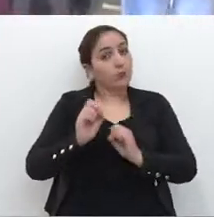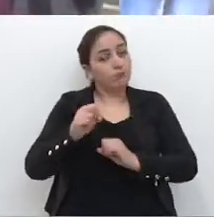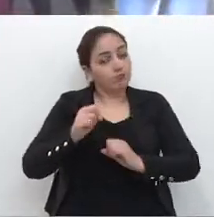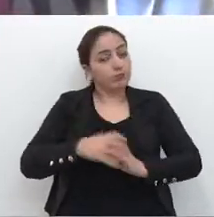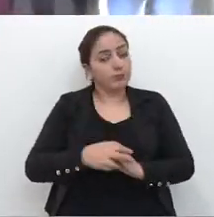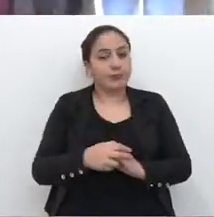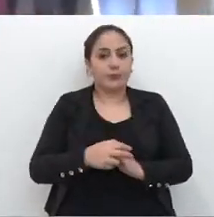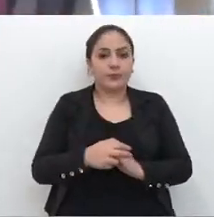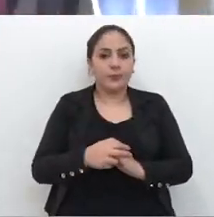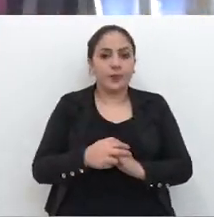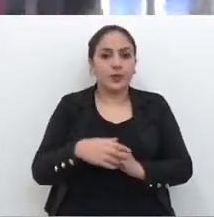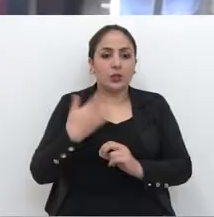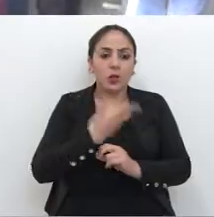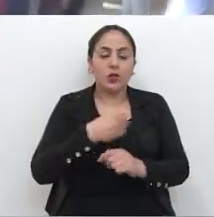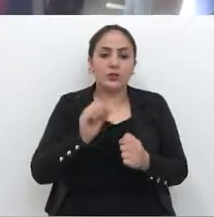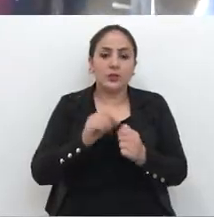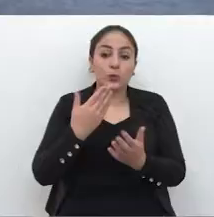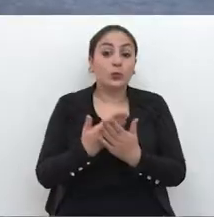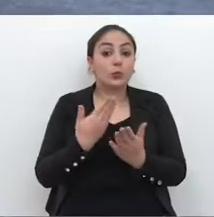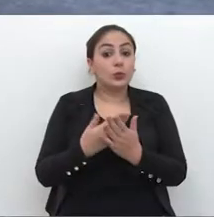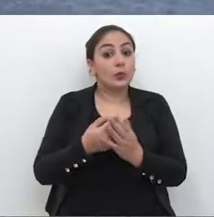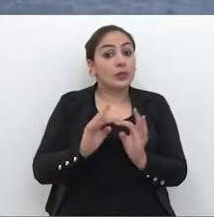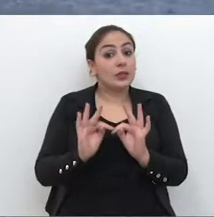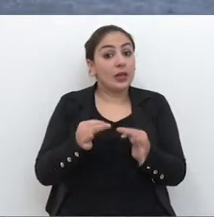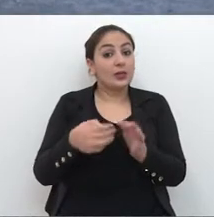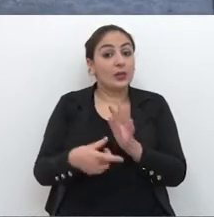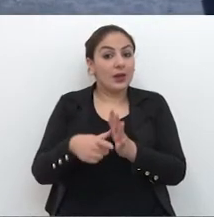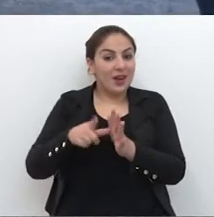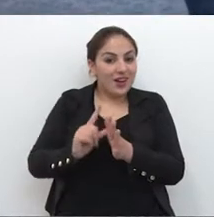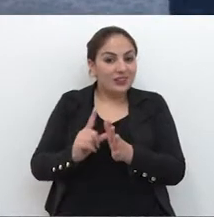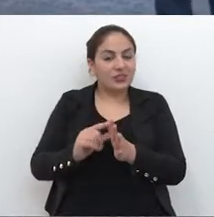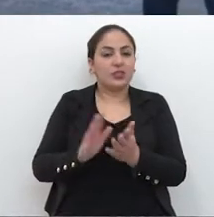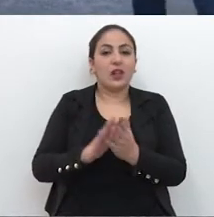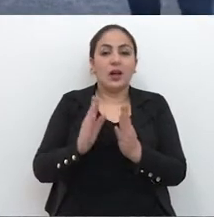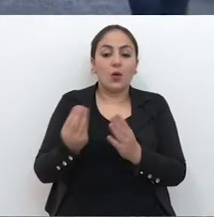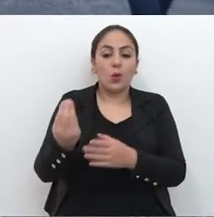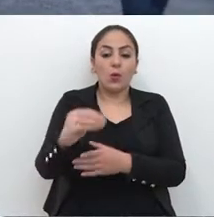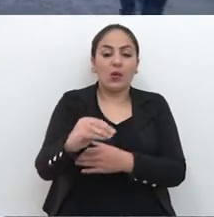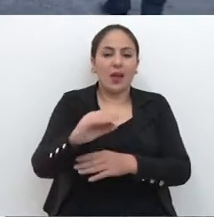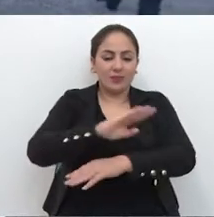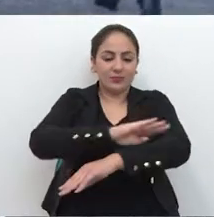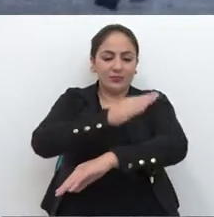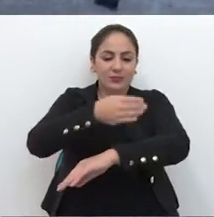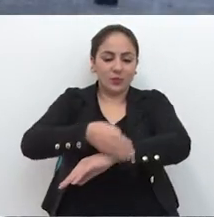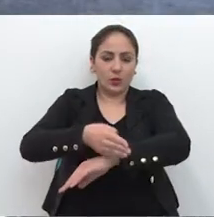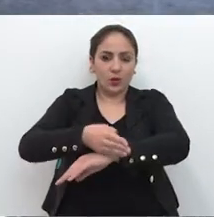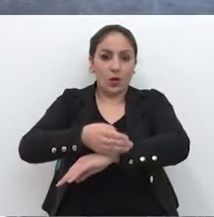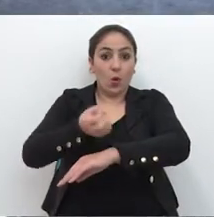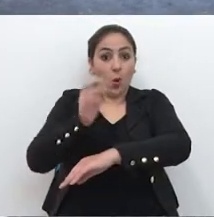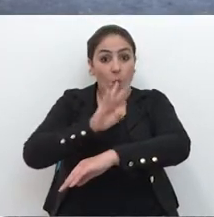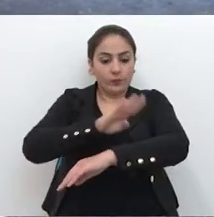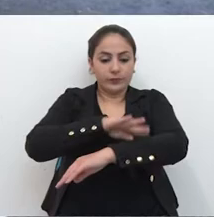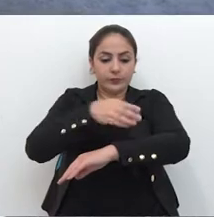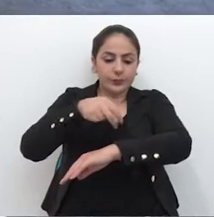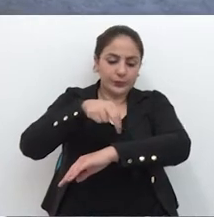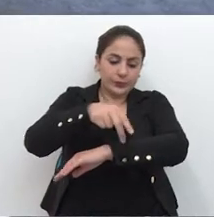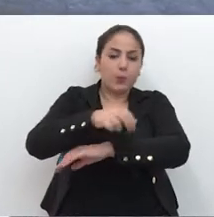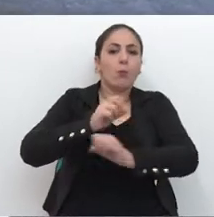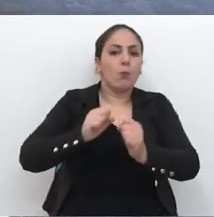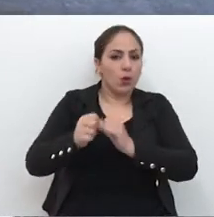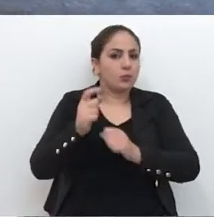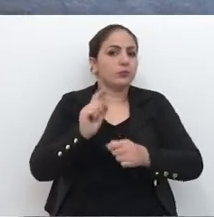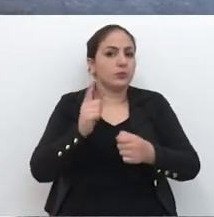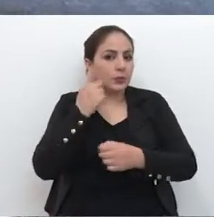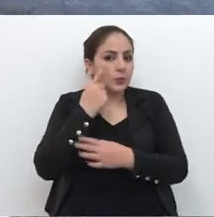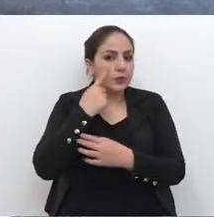mas é possível, por isso que a gente tem que fazer o estudo. Há questões que foram solicitadas de lambadas físicas, ou faixas elevadas também